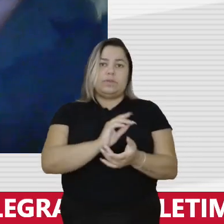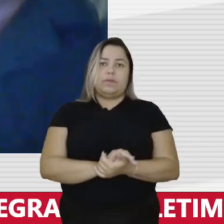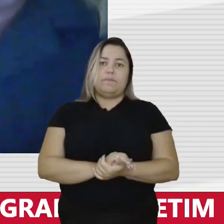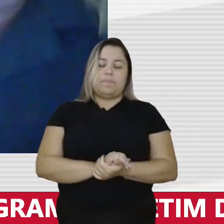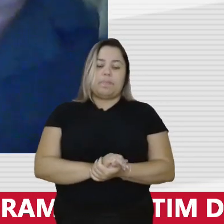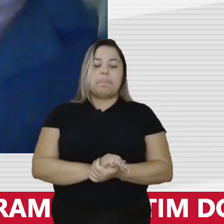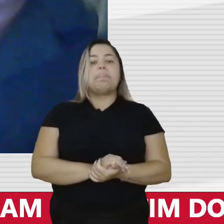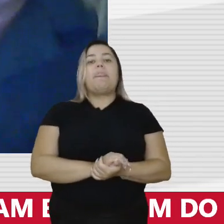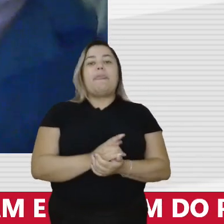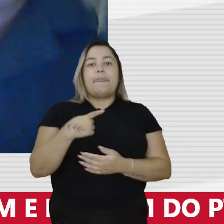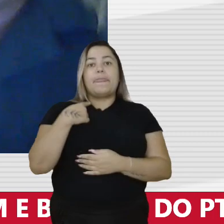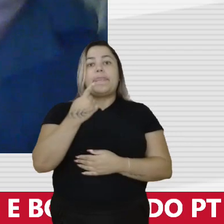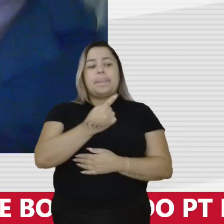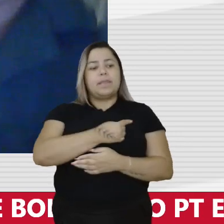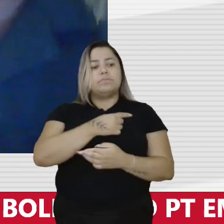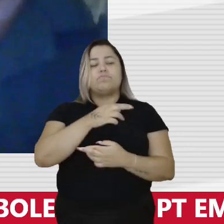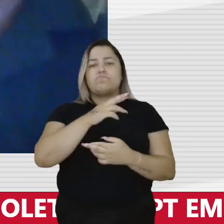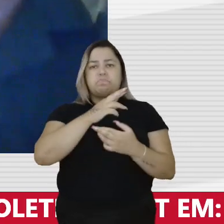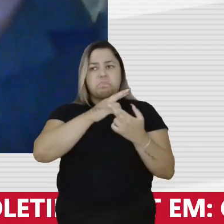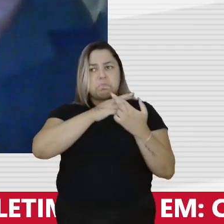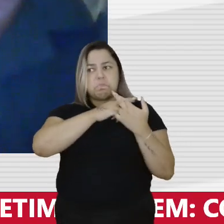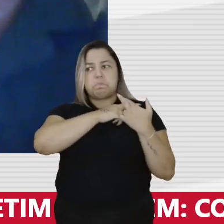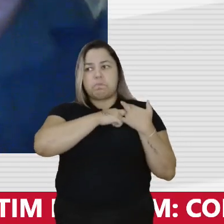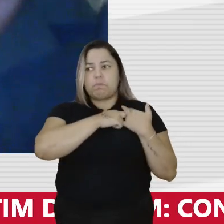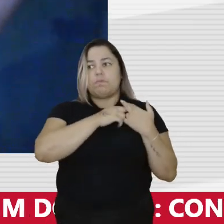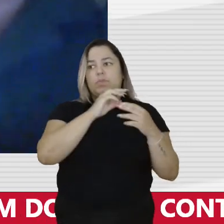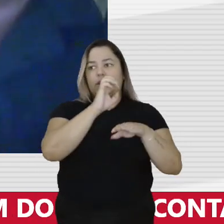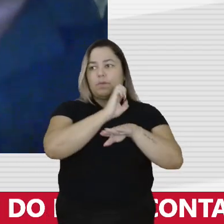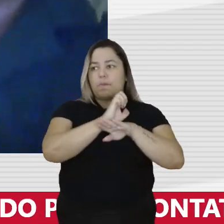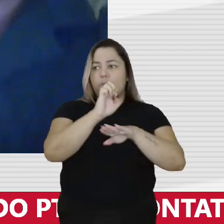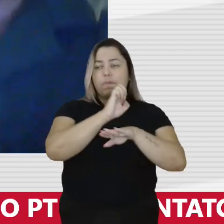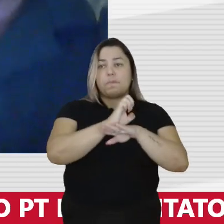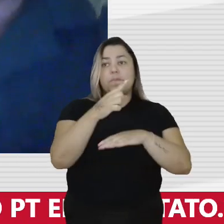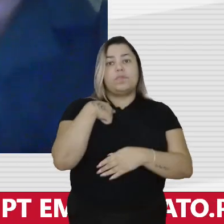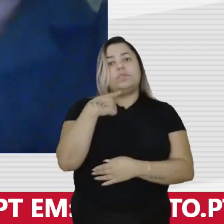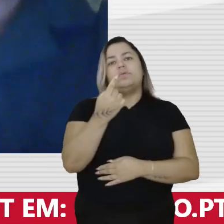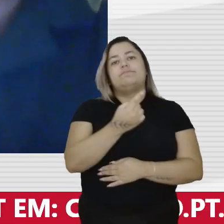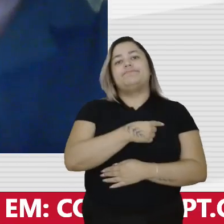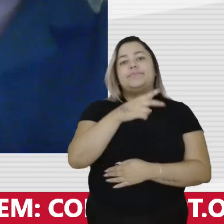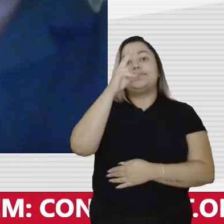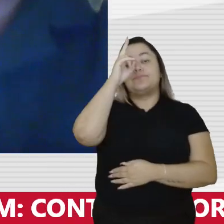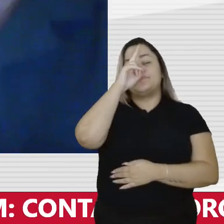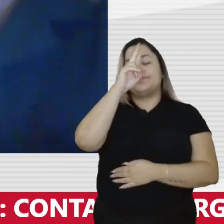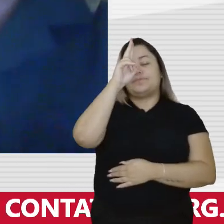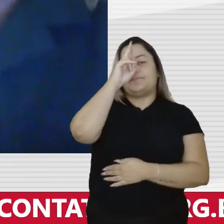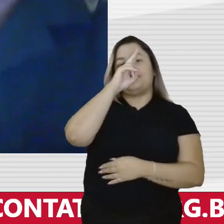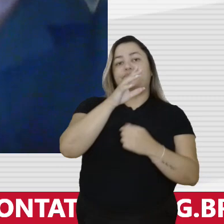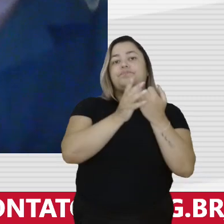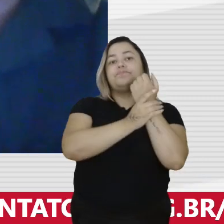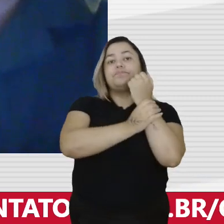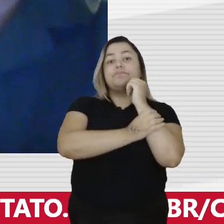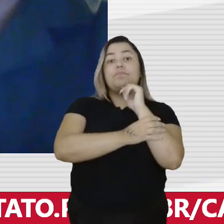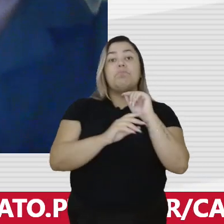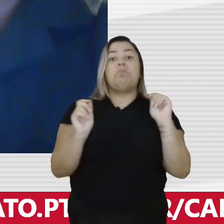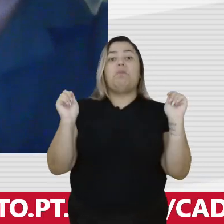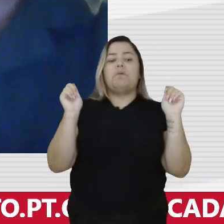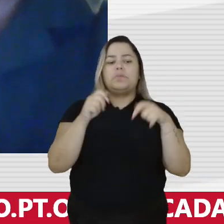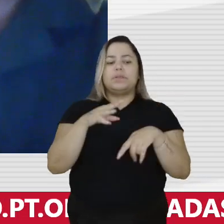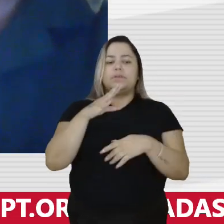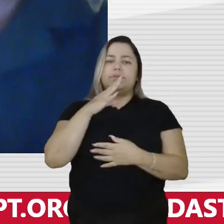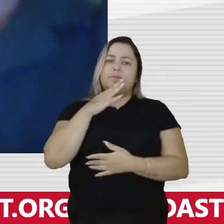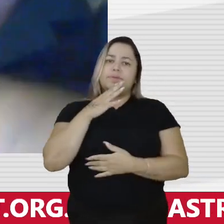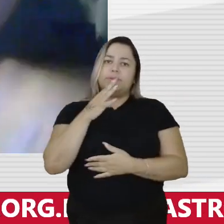Nós temos a responsabilidade do Estado e nós temos uma história que precisa ser conhecida